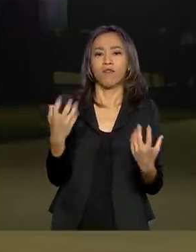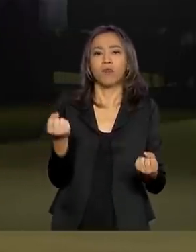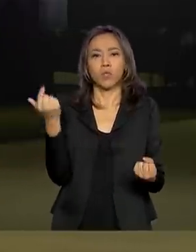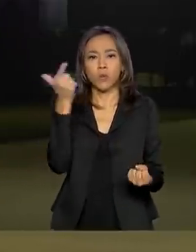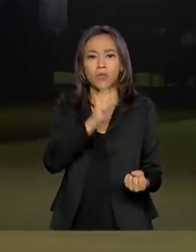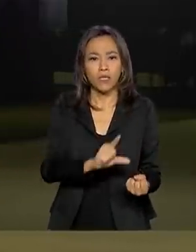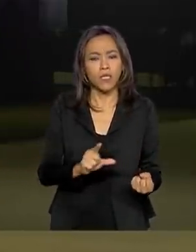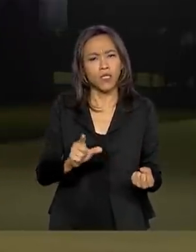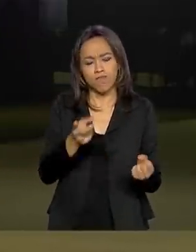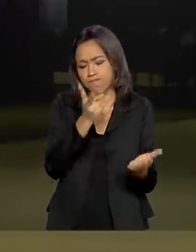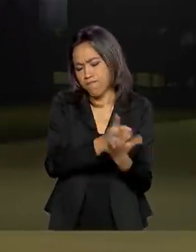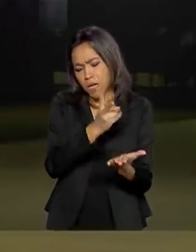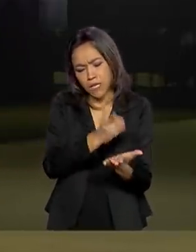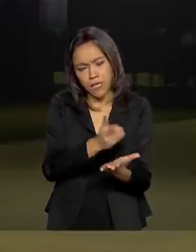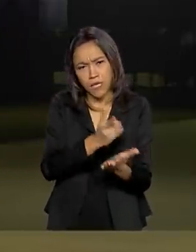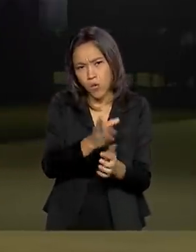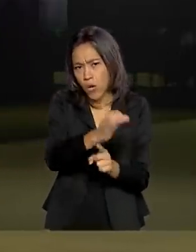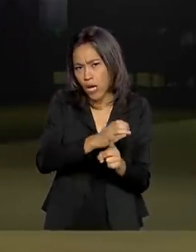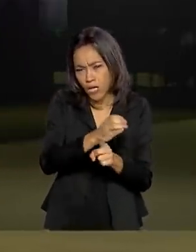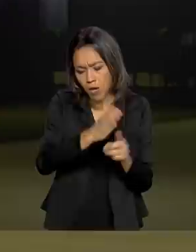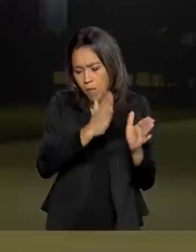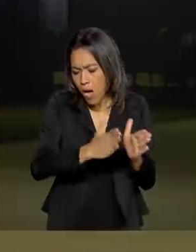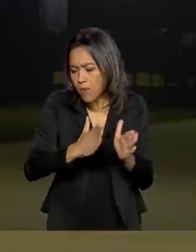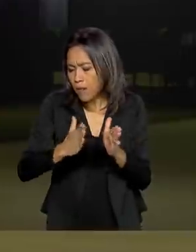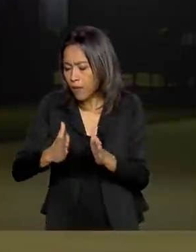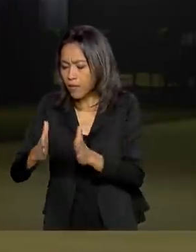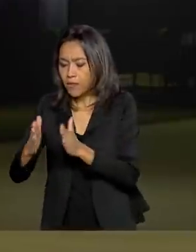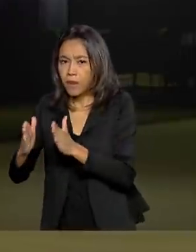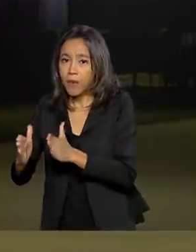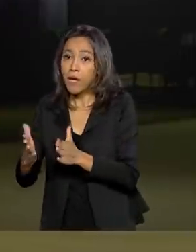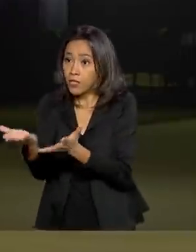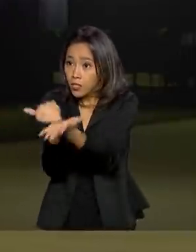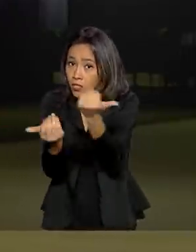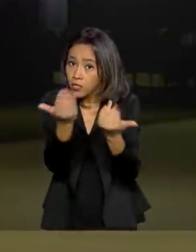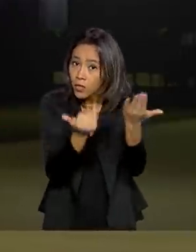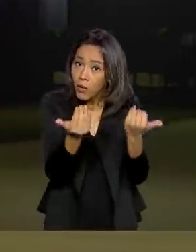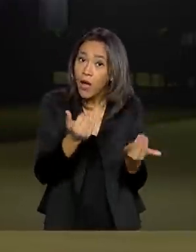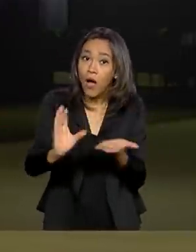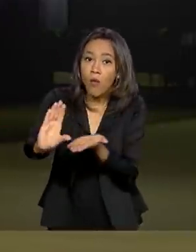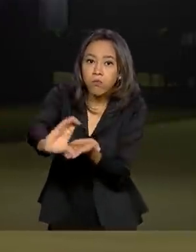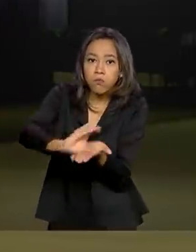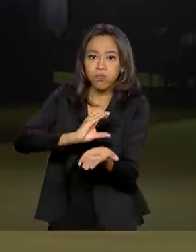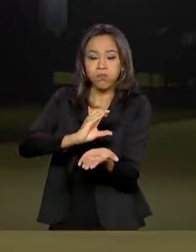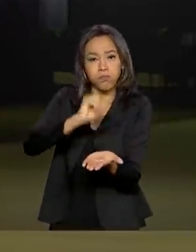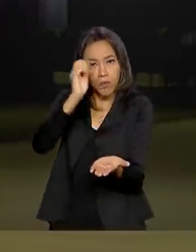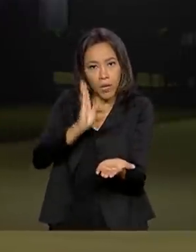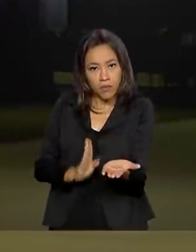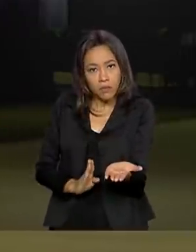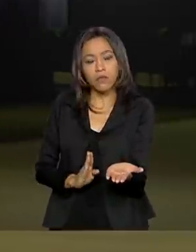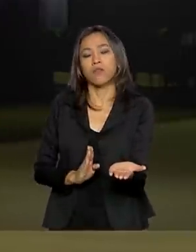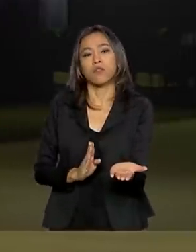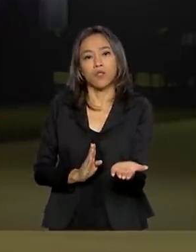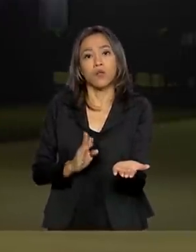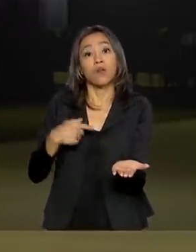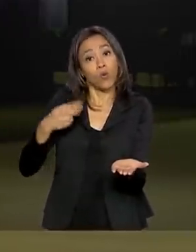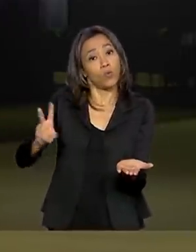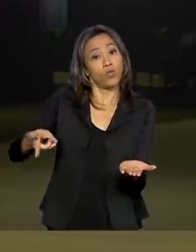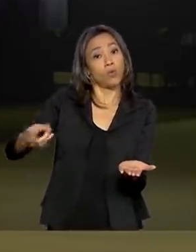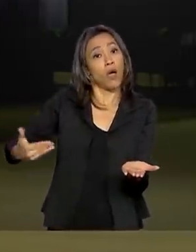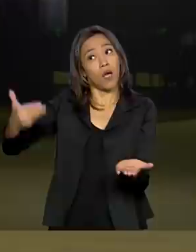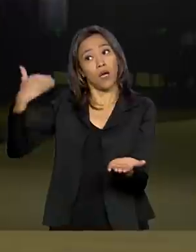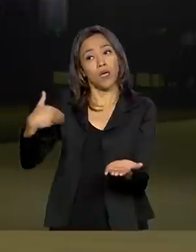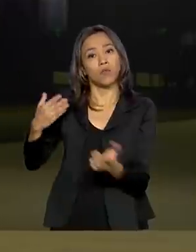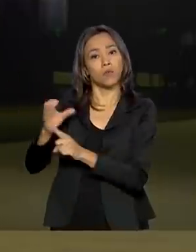intacto o cronograma, fazer os nossos leilões de concessão, trazer investimento para cá, tocar as obras que já estavam programadas,